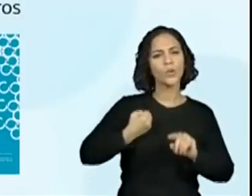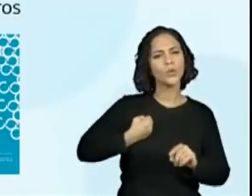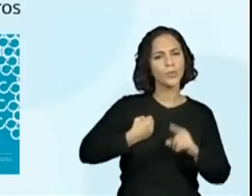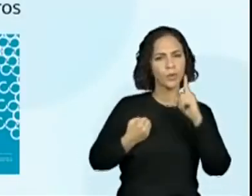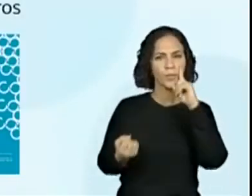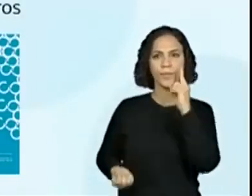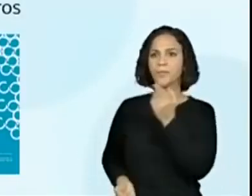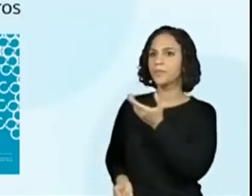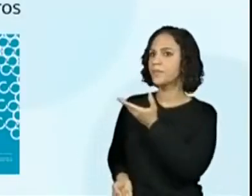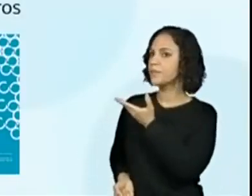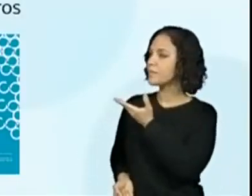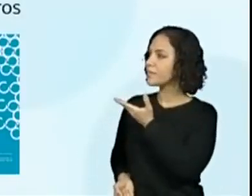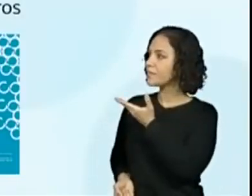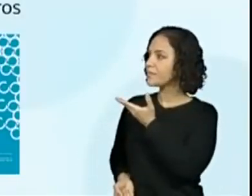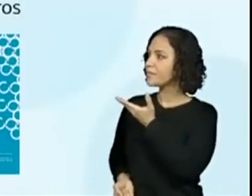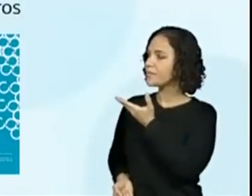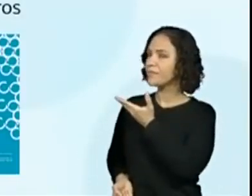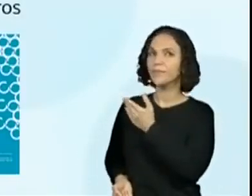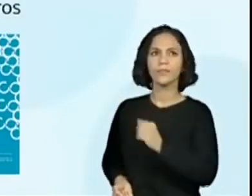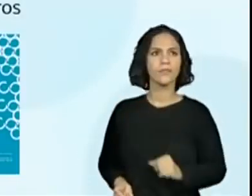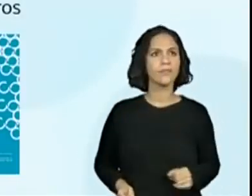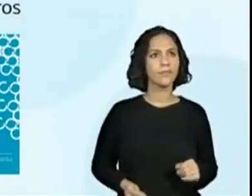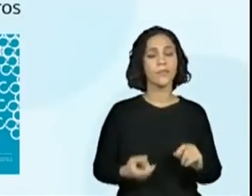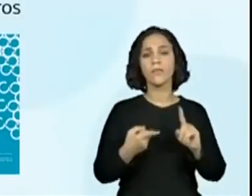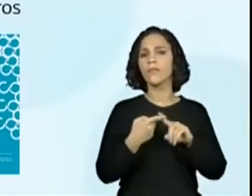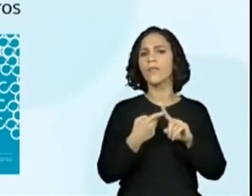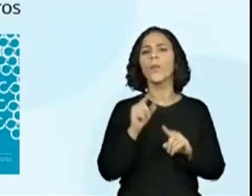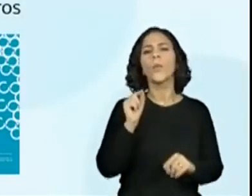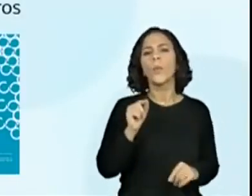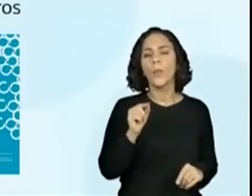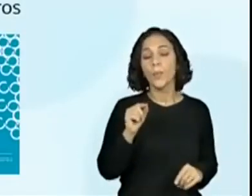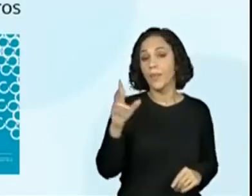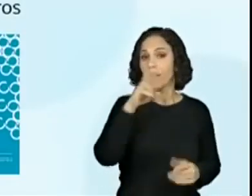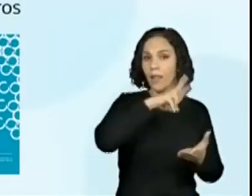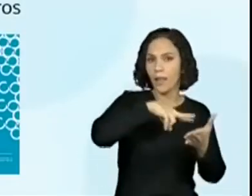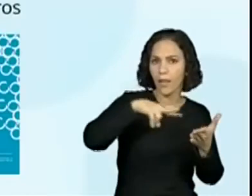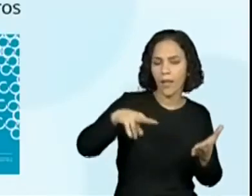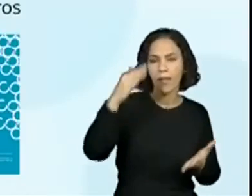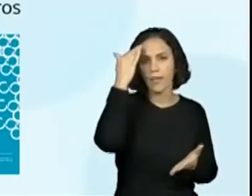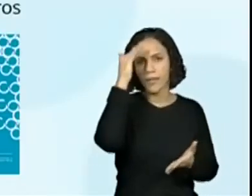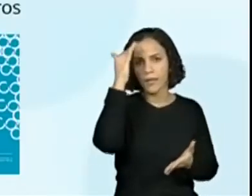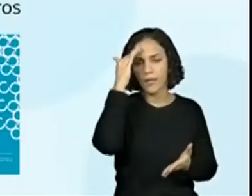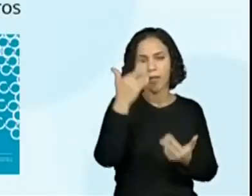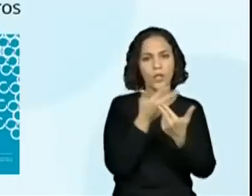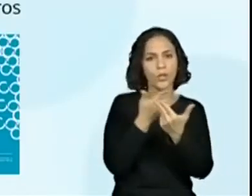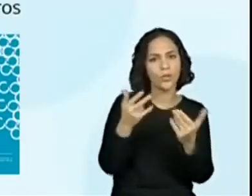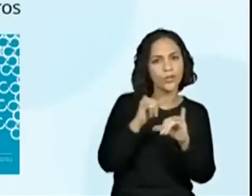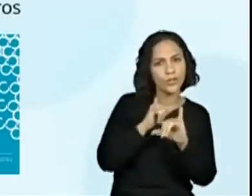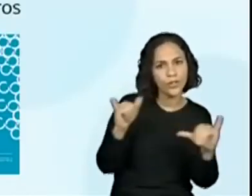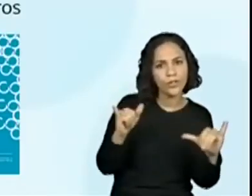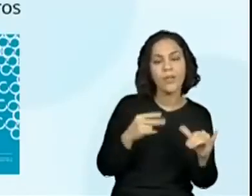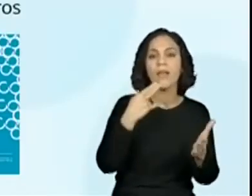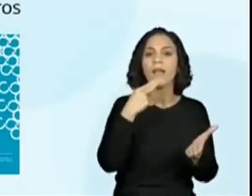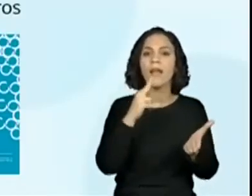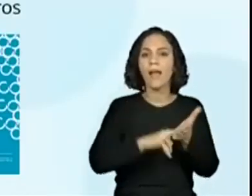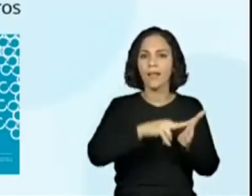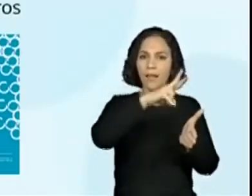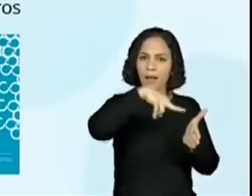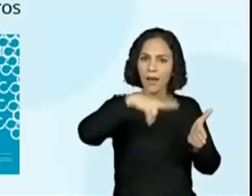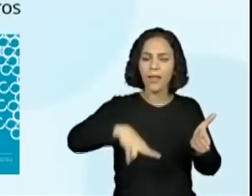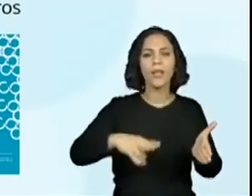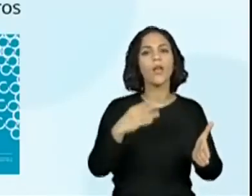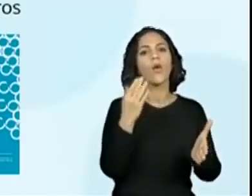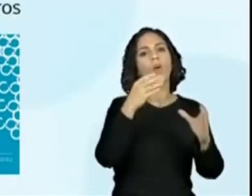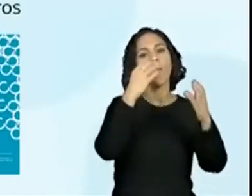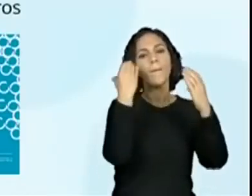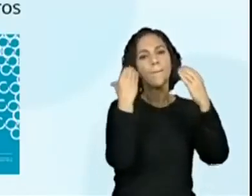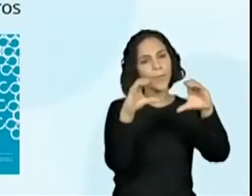EF04LP15A. Ler e compreender notícias, cartas de leitor, comentários, posts,